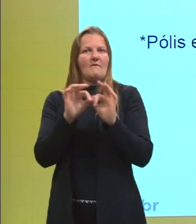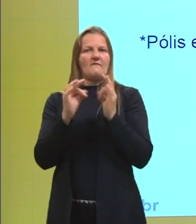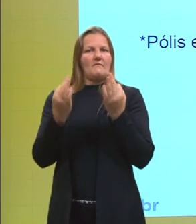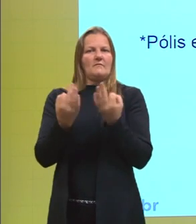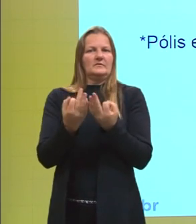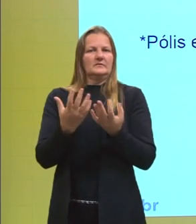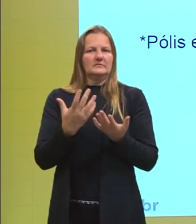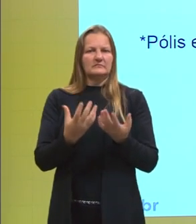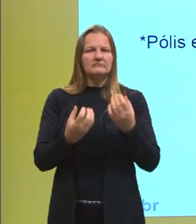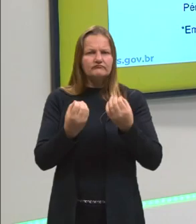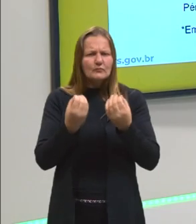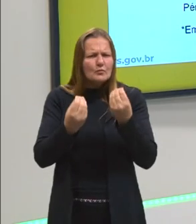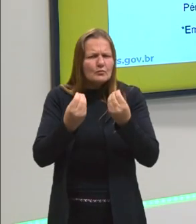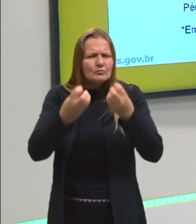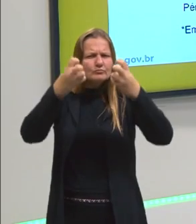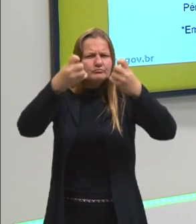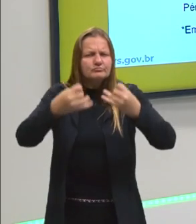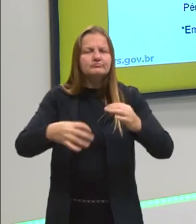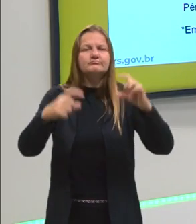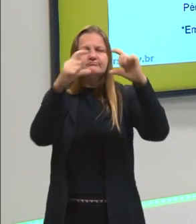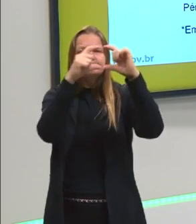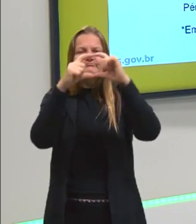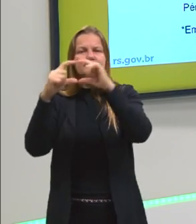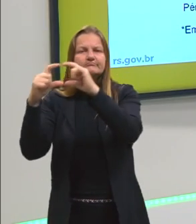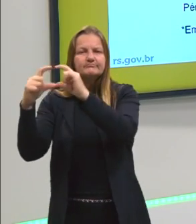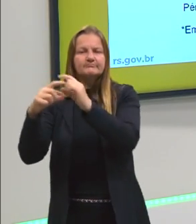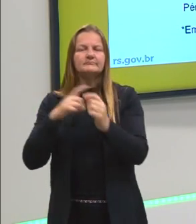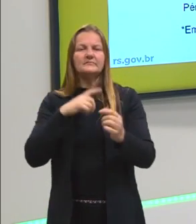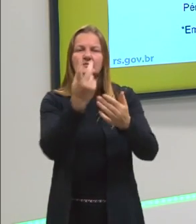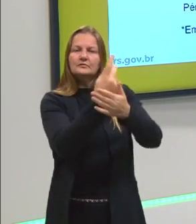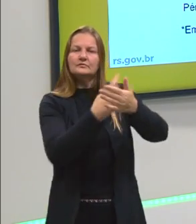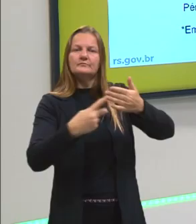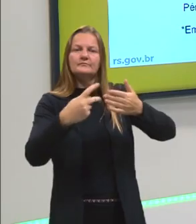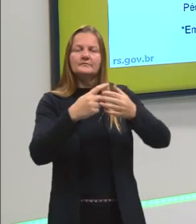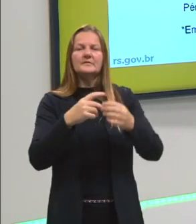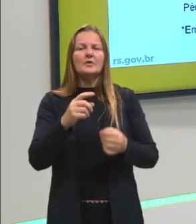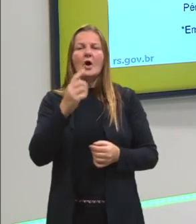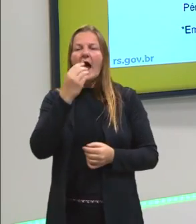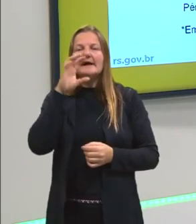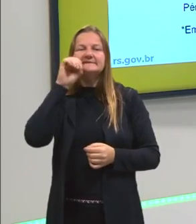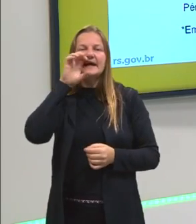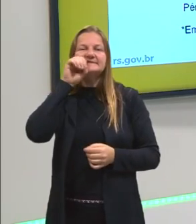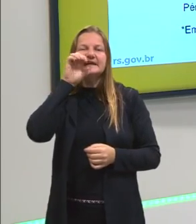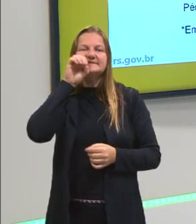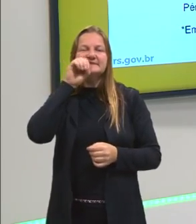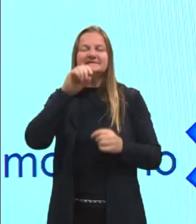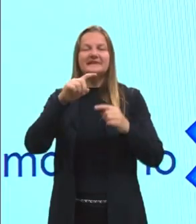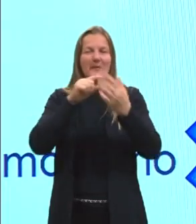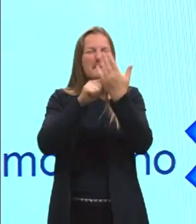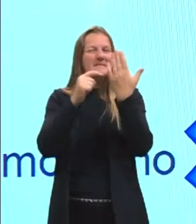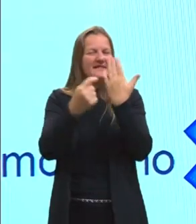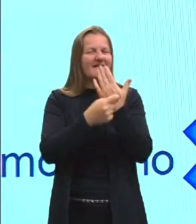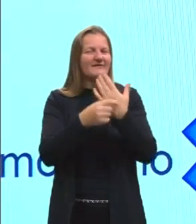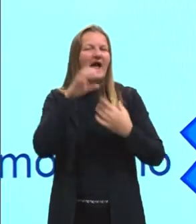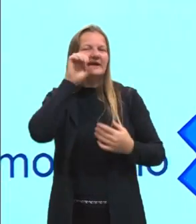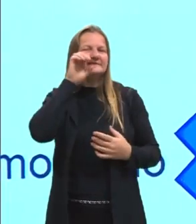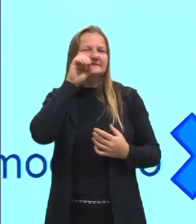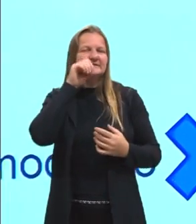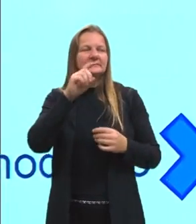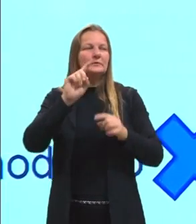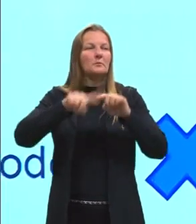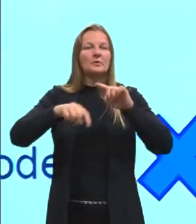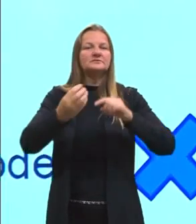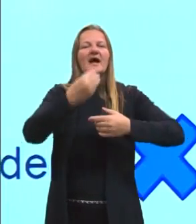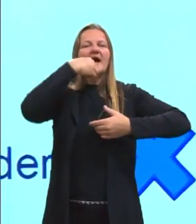Aqui, ainda sobre a tirinha, é só para mastigar, não para engolir. O discurso de quem